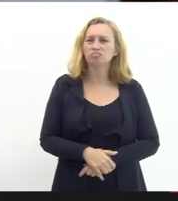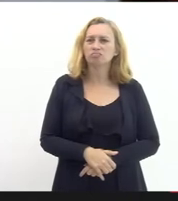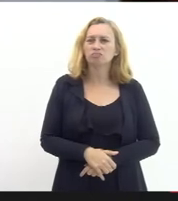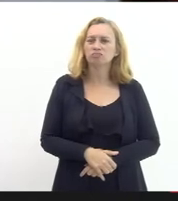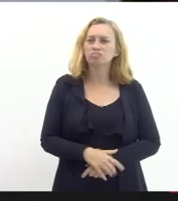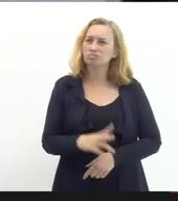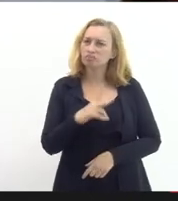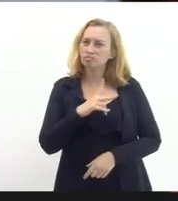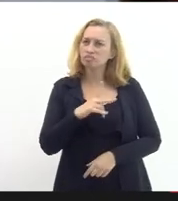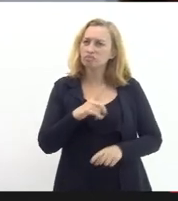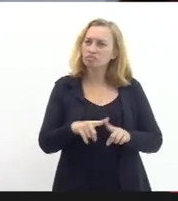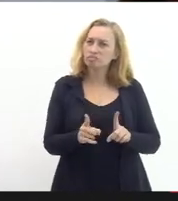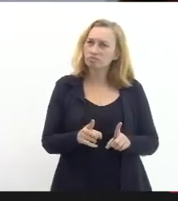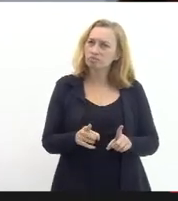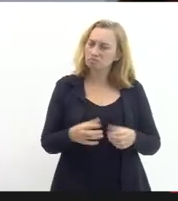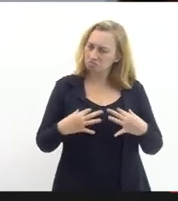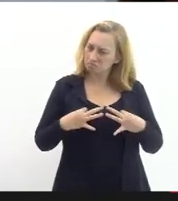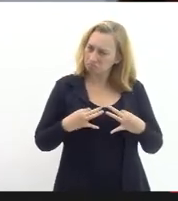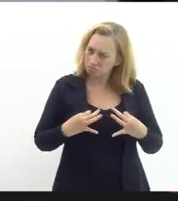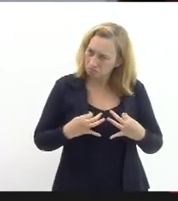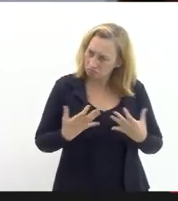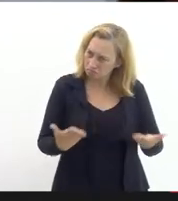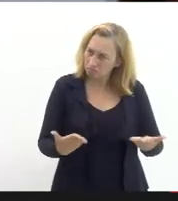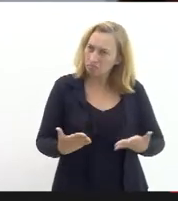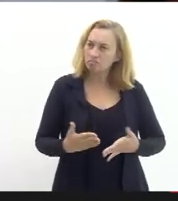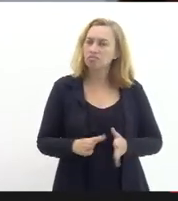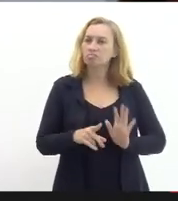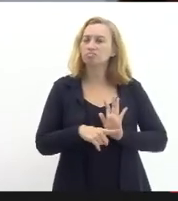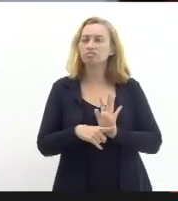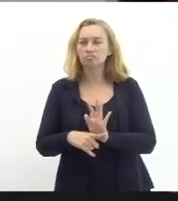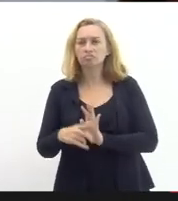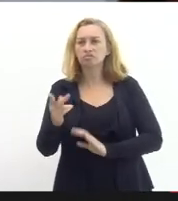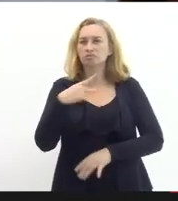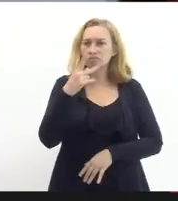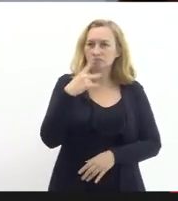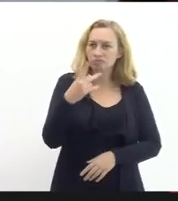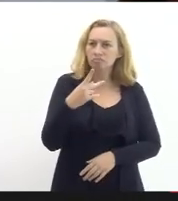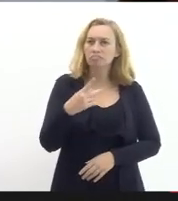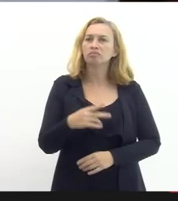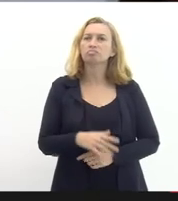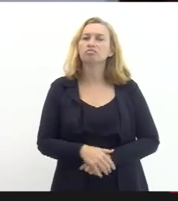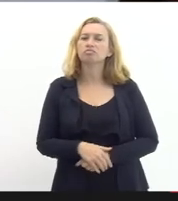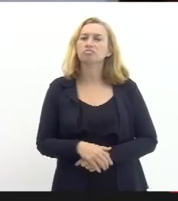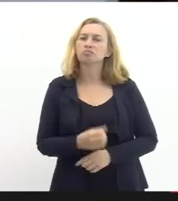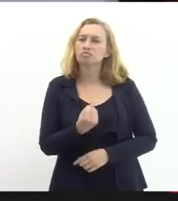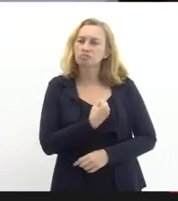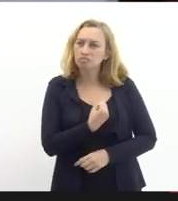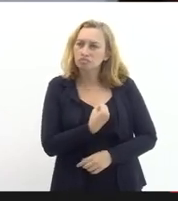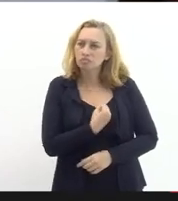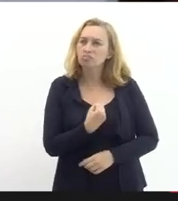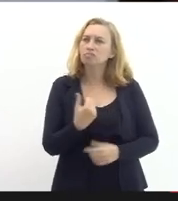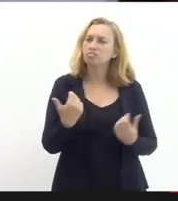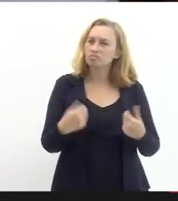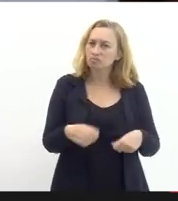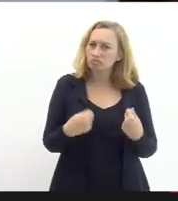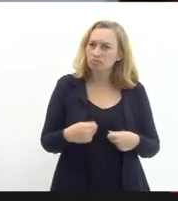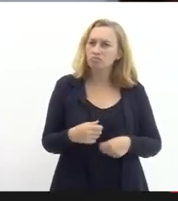individuais mas me coloco à disposição para atender para falar sobre os dados para mostrar os dados para